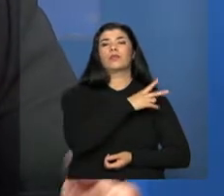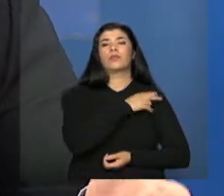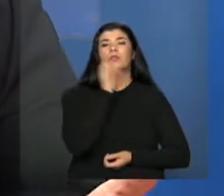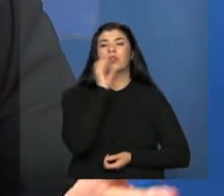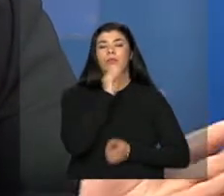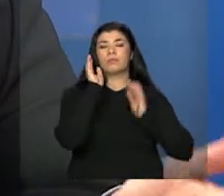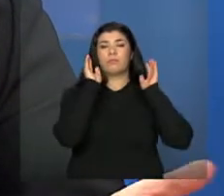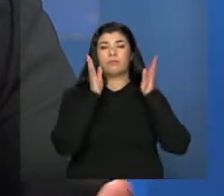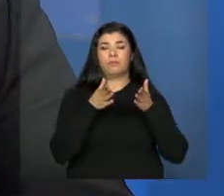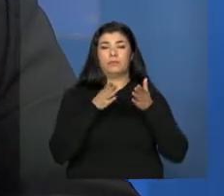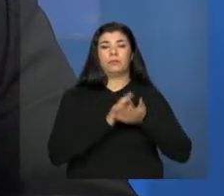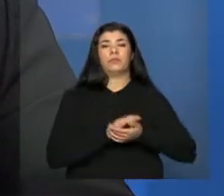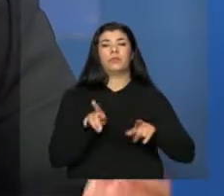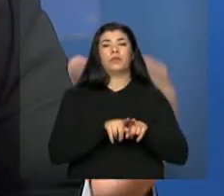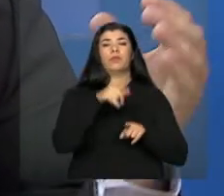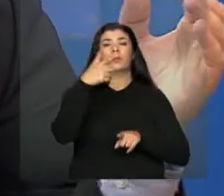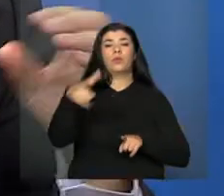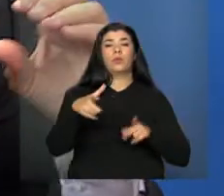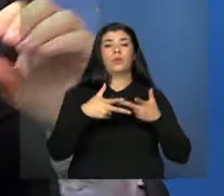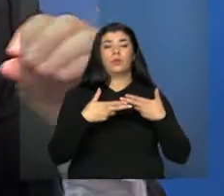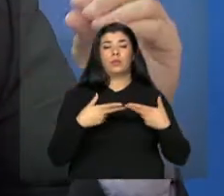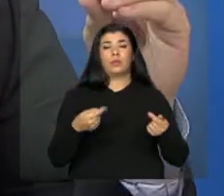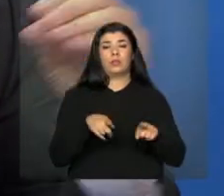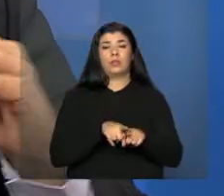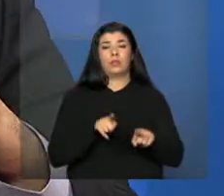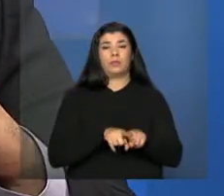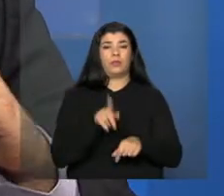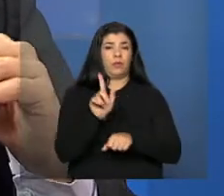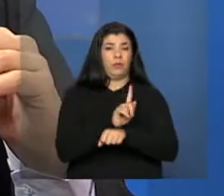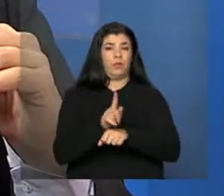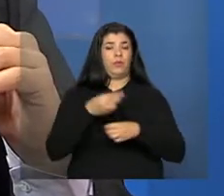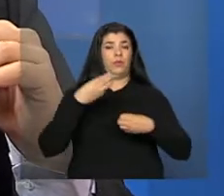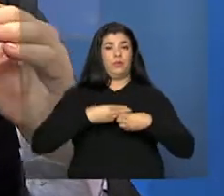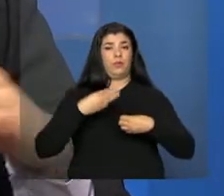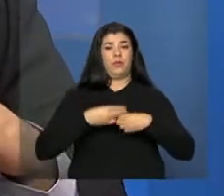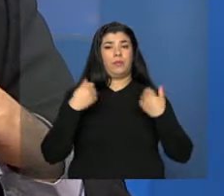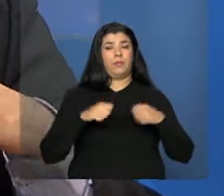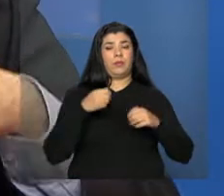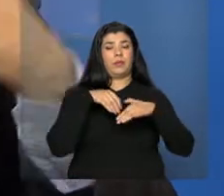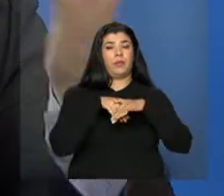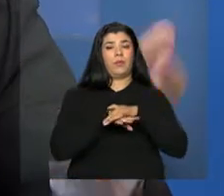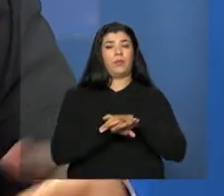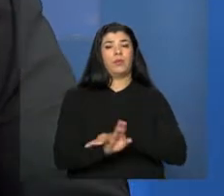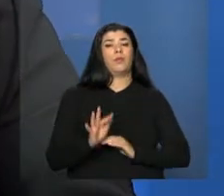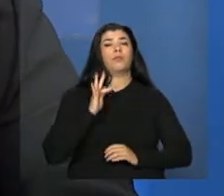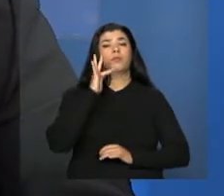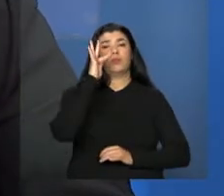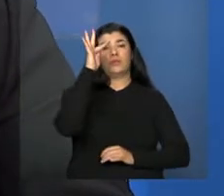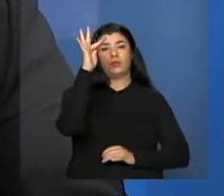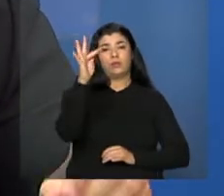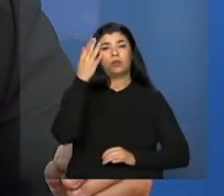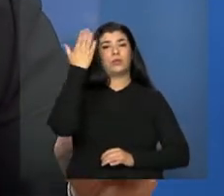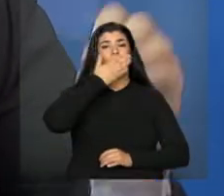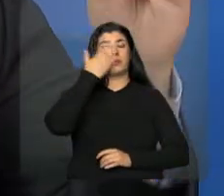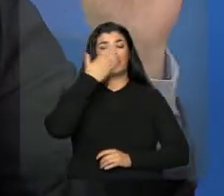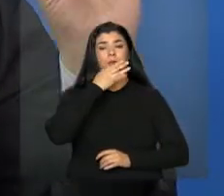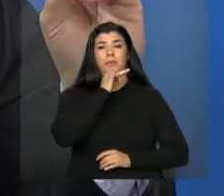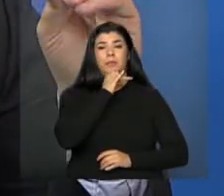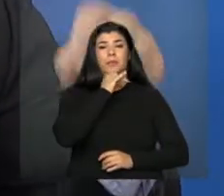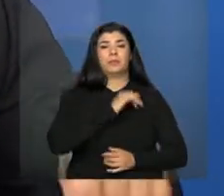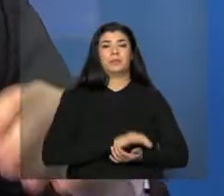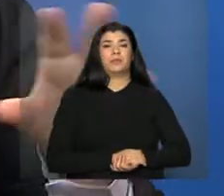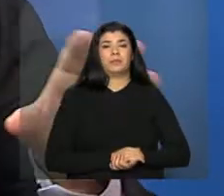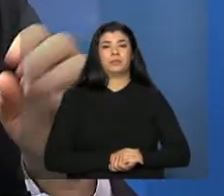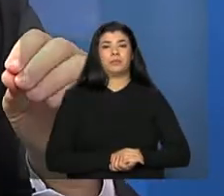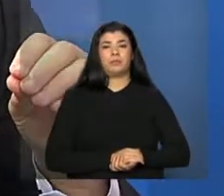Por exemplo, a outra questão que o gestor municipal tem que guardar para eventuais comprovações, por exemplo, como eu